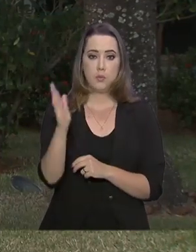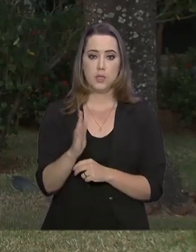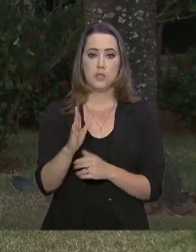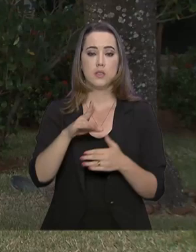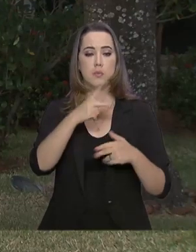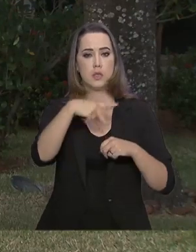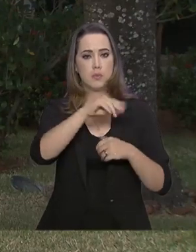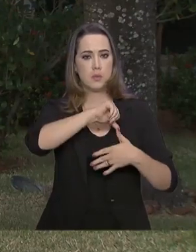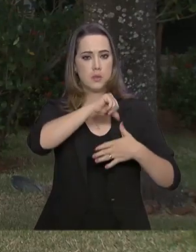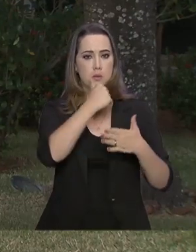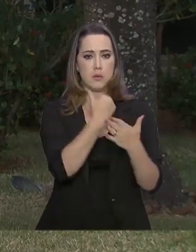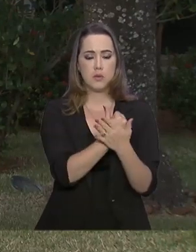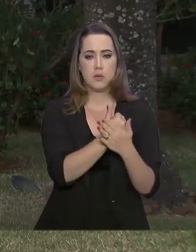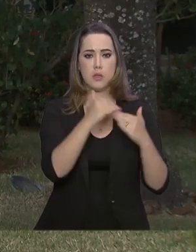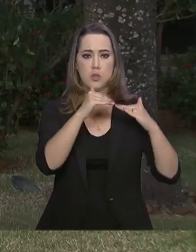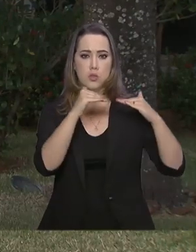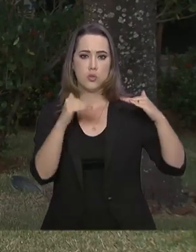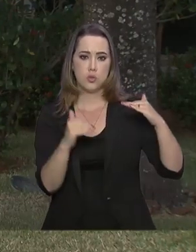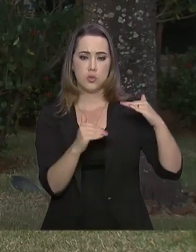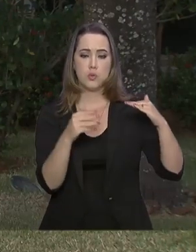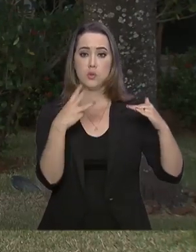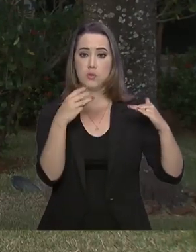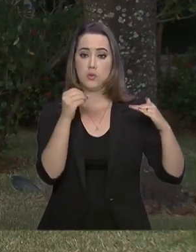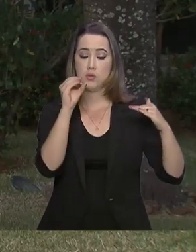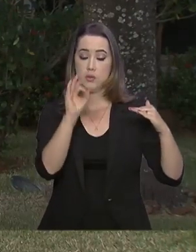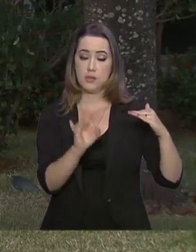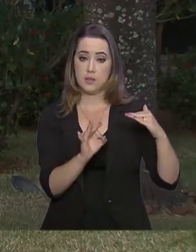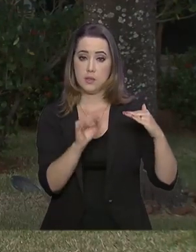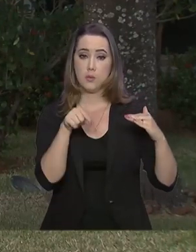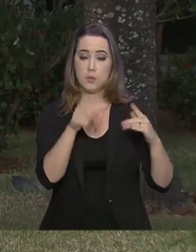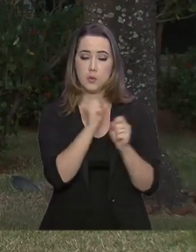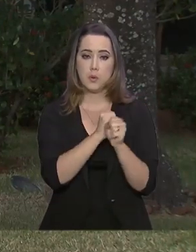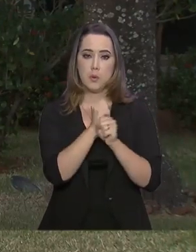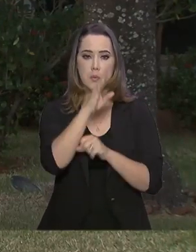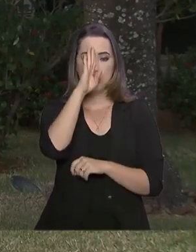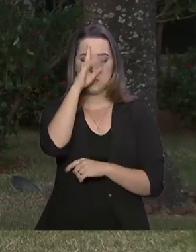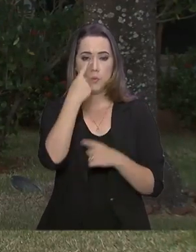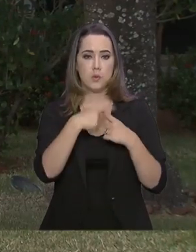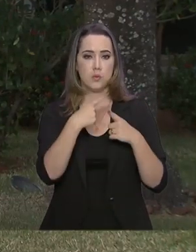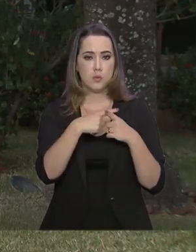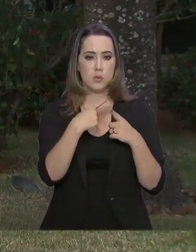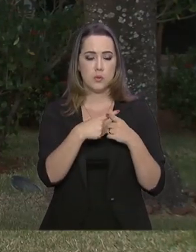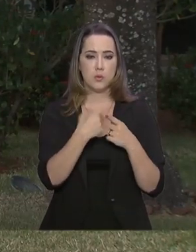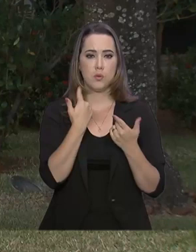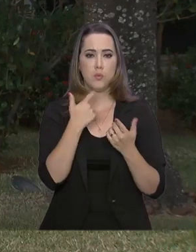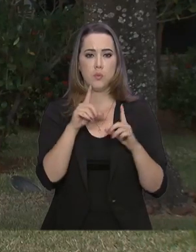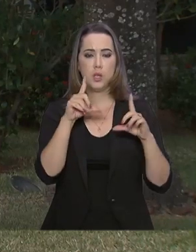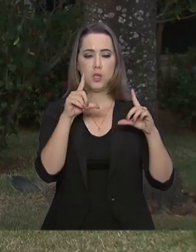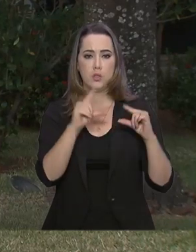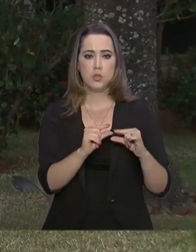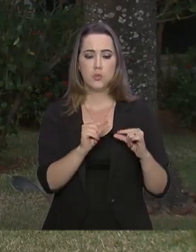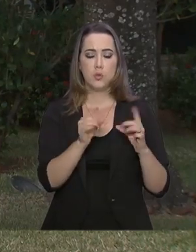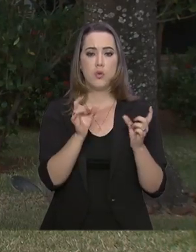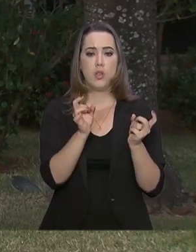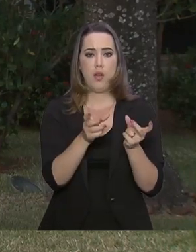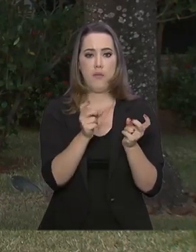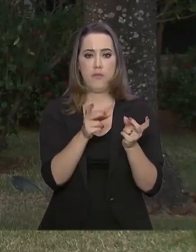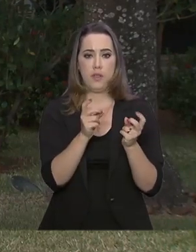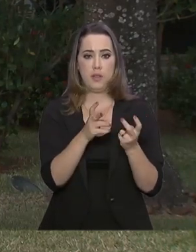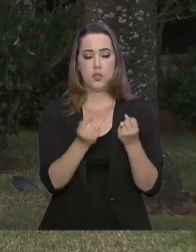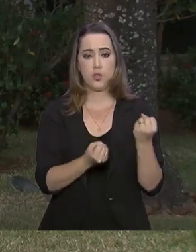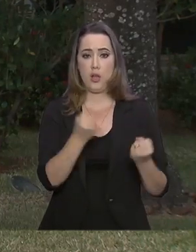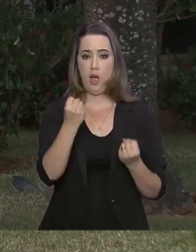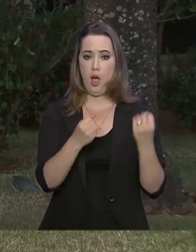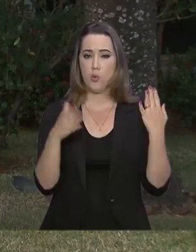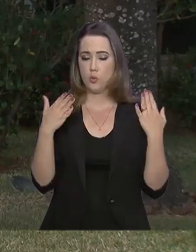Mercosul caíram mais de 30% este ano, principalmente por conta da queda na venda de carros de passeio para a Argentina,